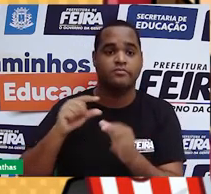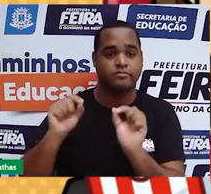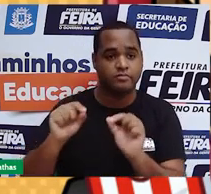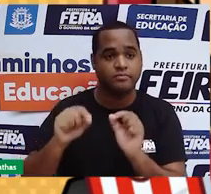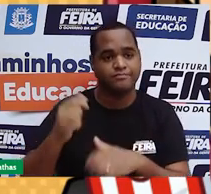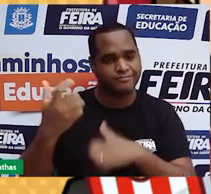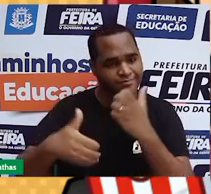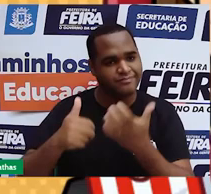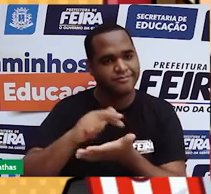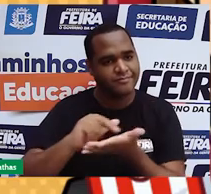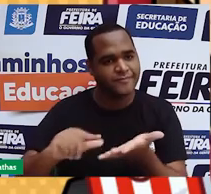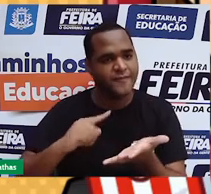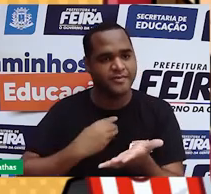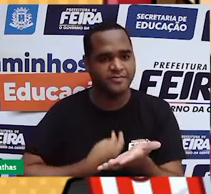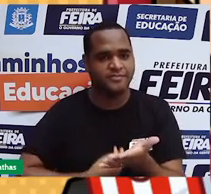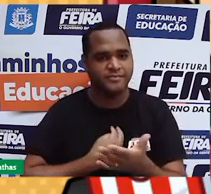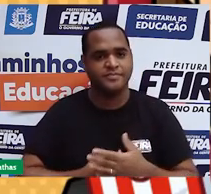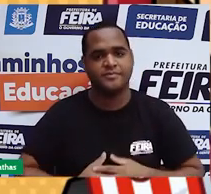modelos atômicos.